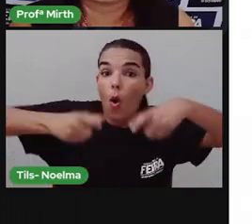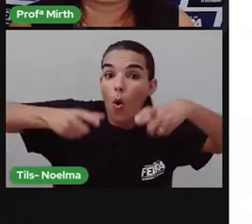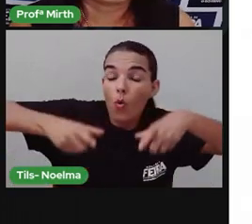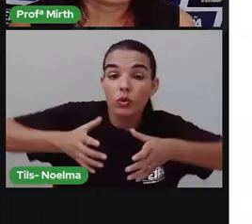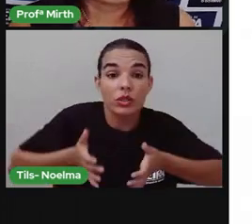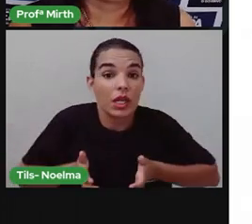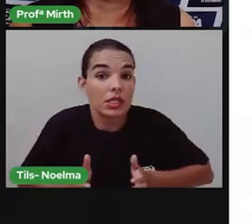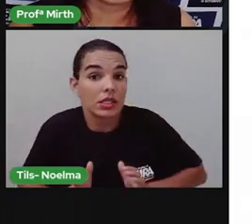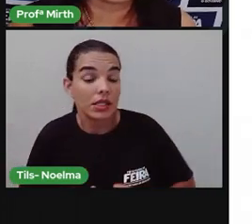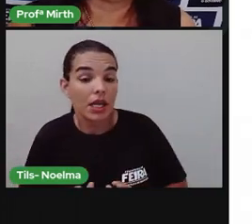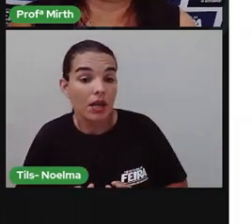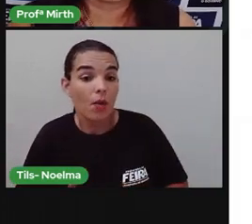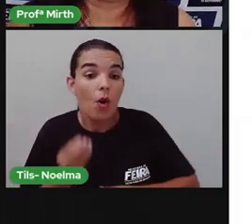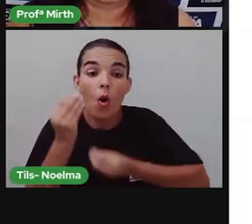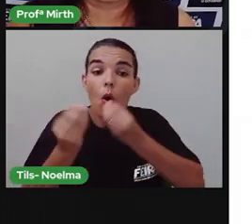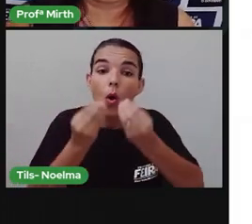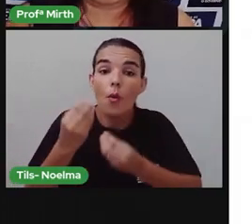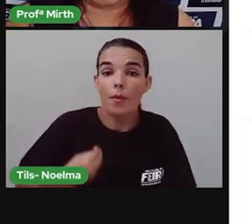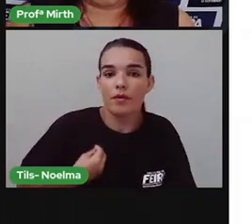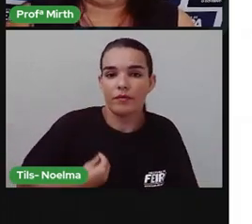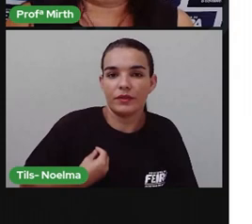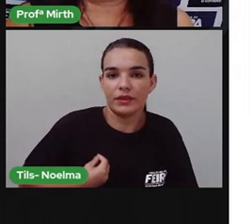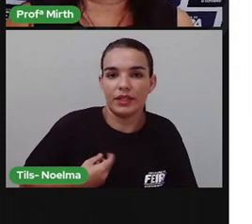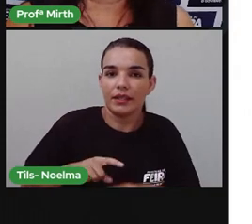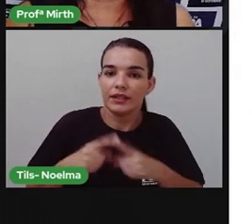biografar é contar a vida de alguém.